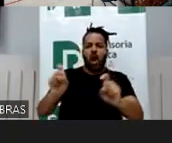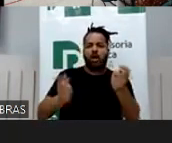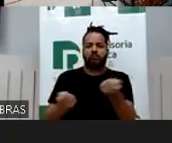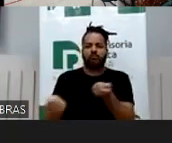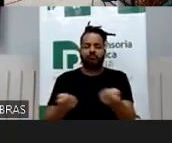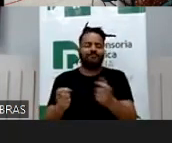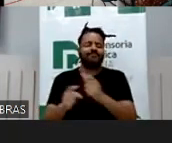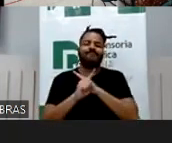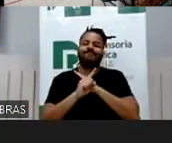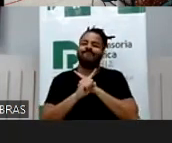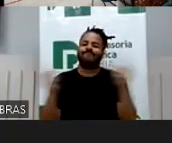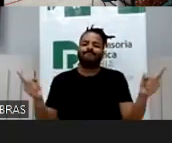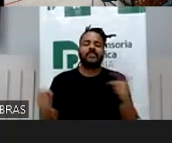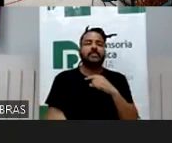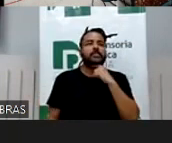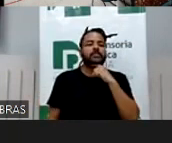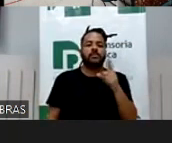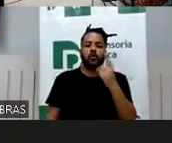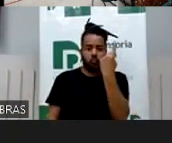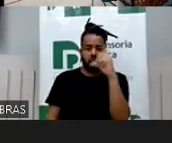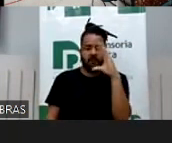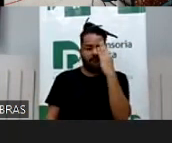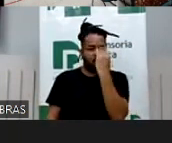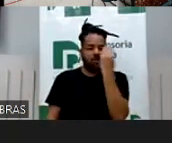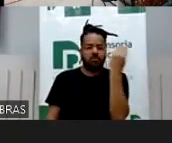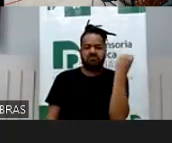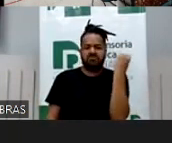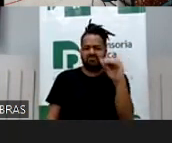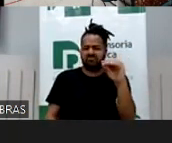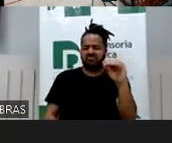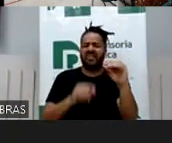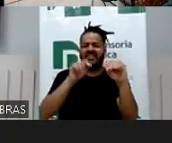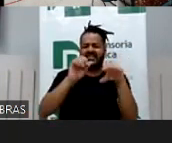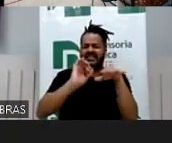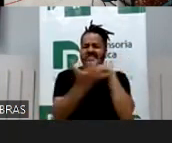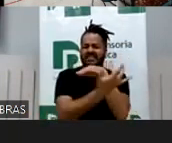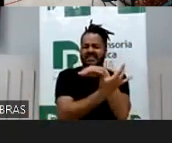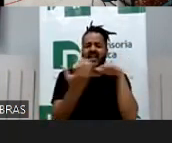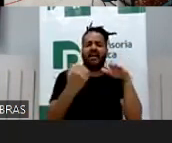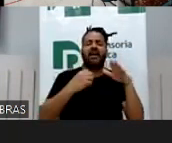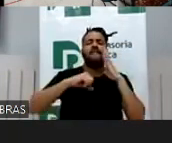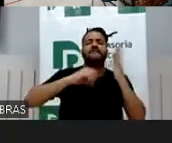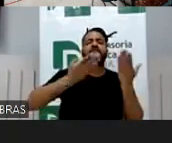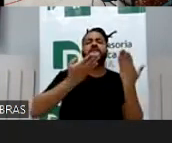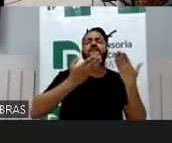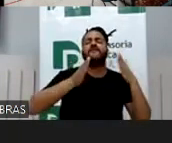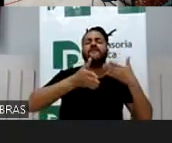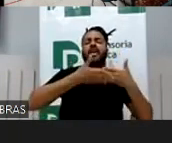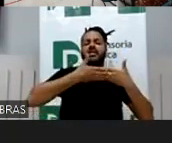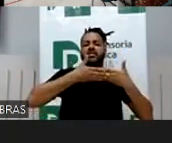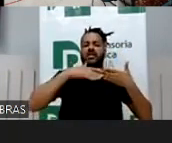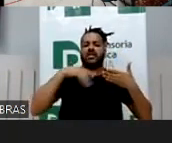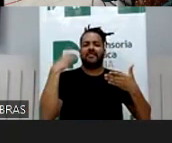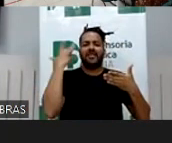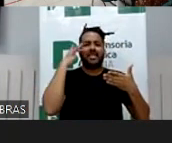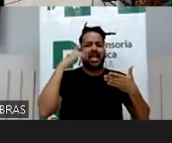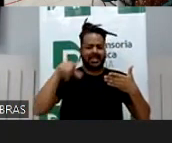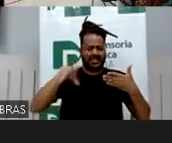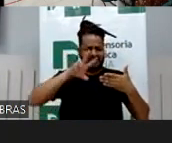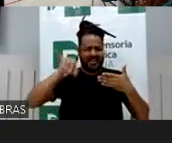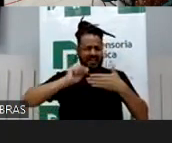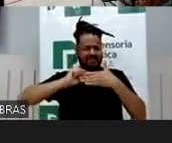Então, uma foto que se divulgue, numa rede social fechada, você não tem como garantir que não vai haver uma, né,